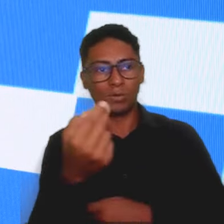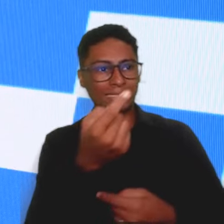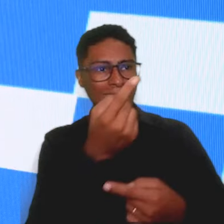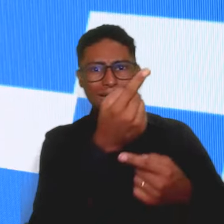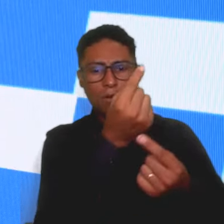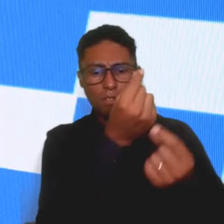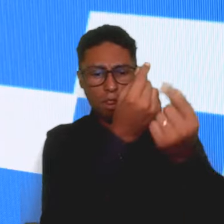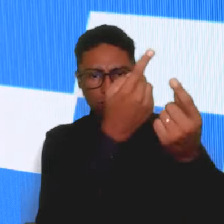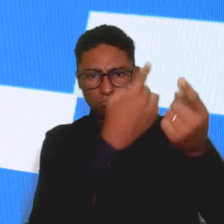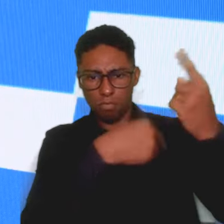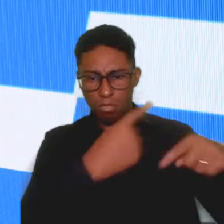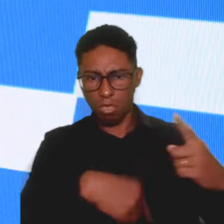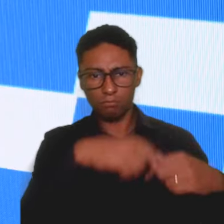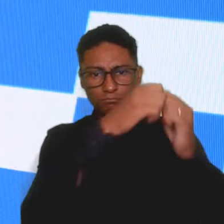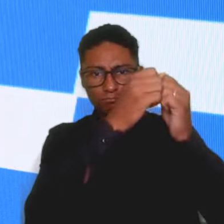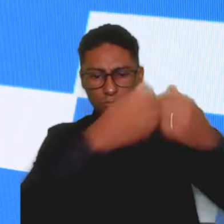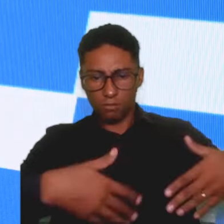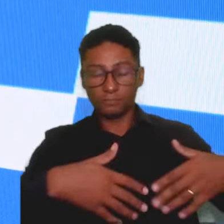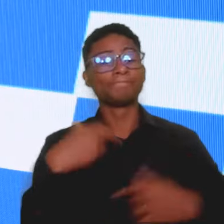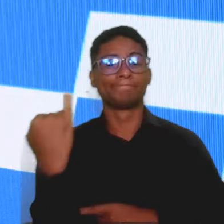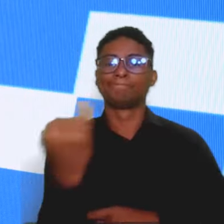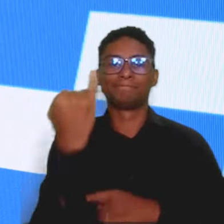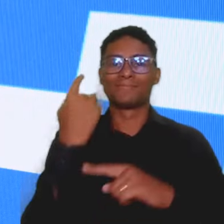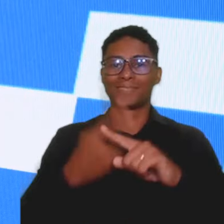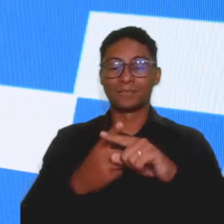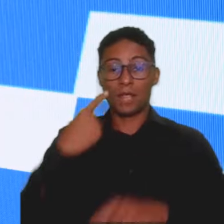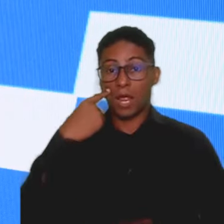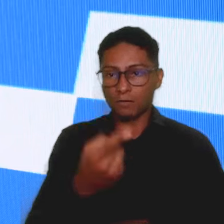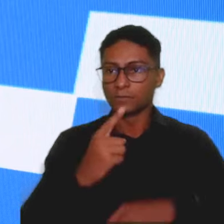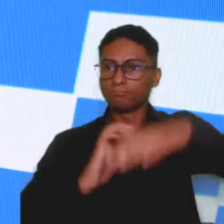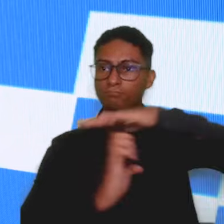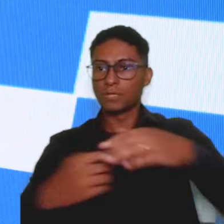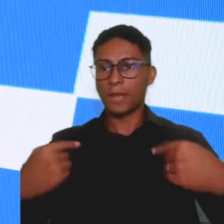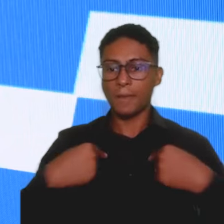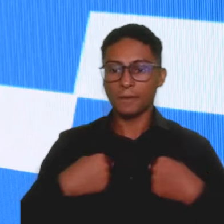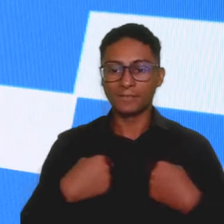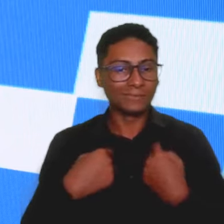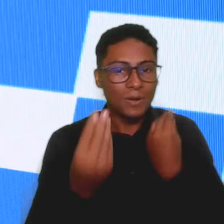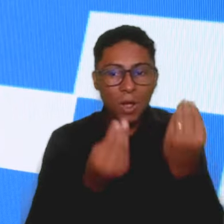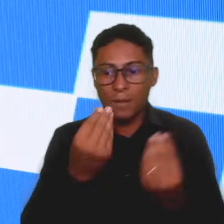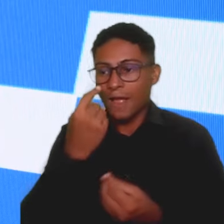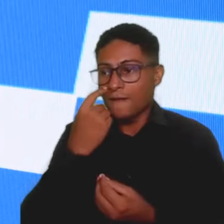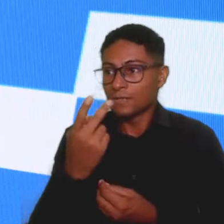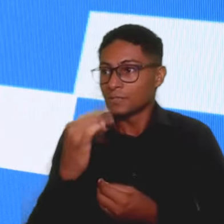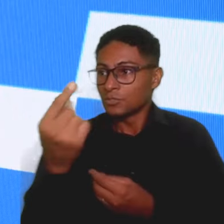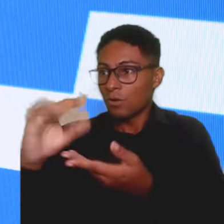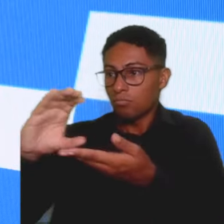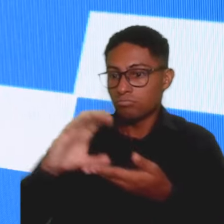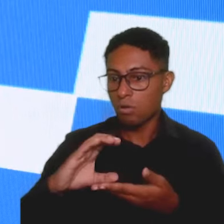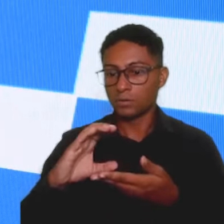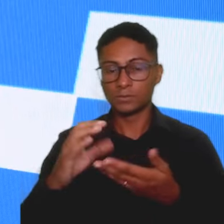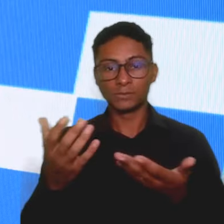importante, não só para que eu verifique o resultado da minha empresa, mas para que eu possa enxergar as receitas que entram, a